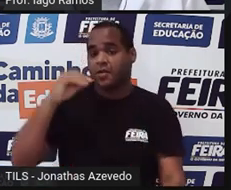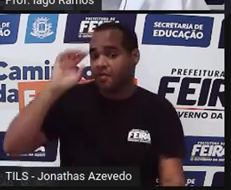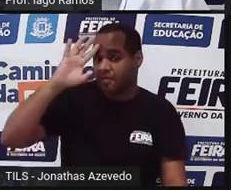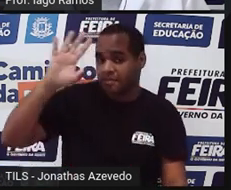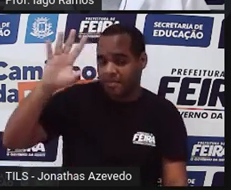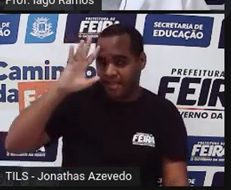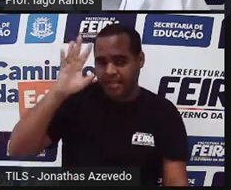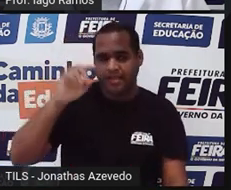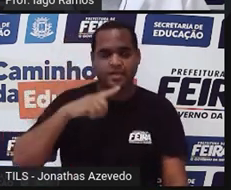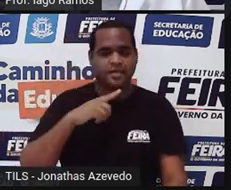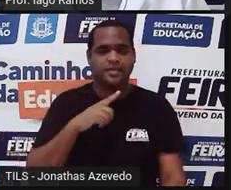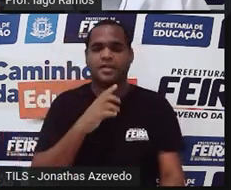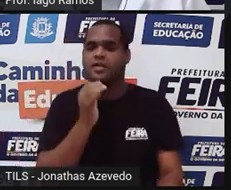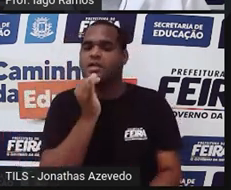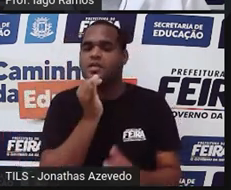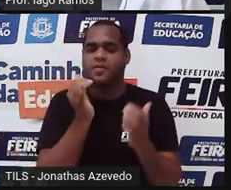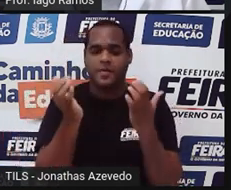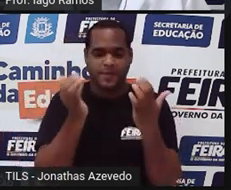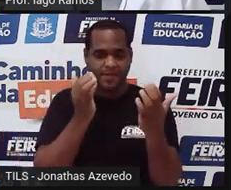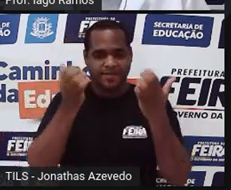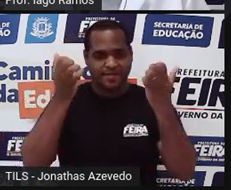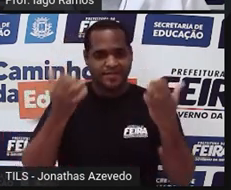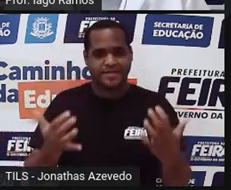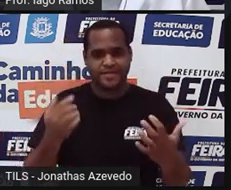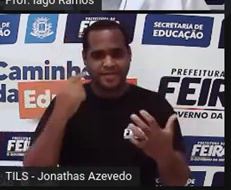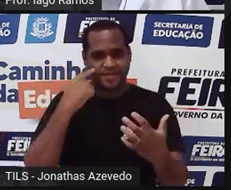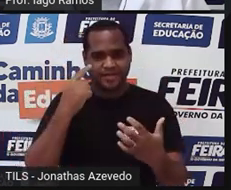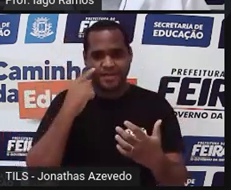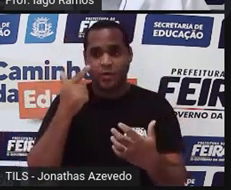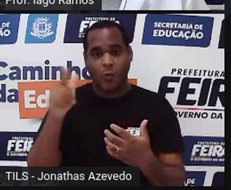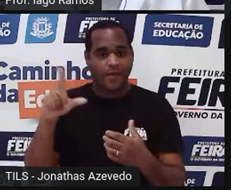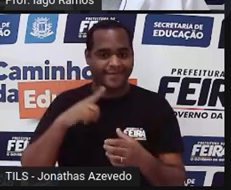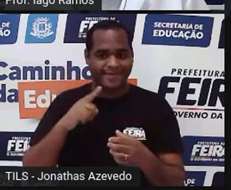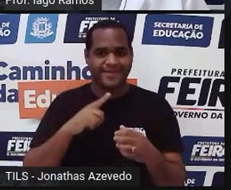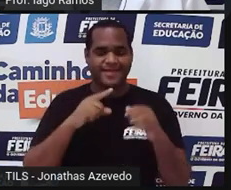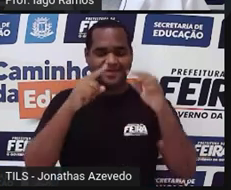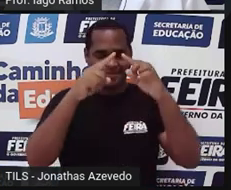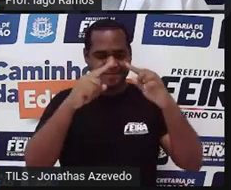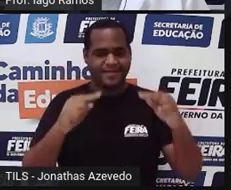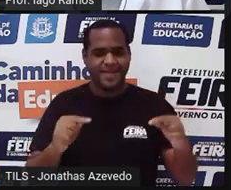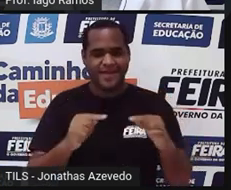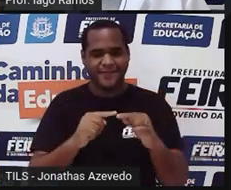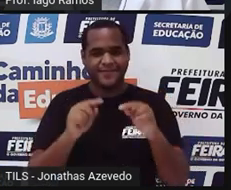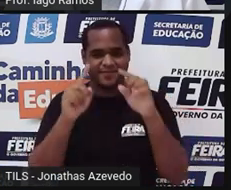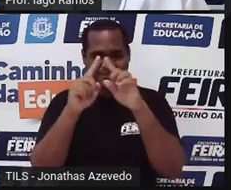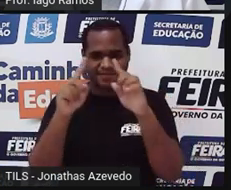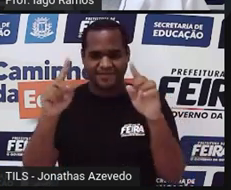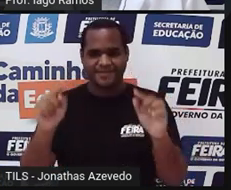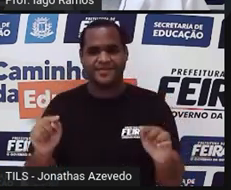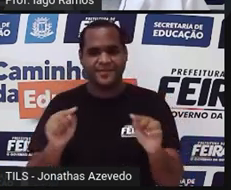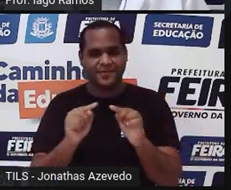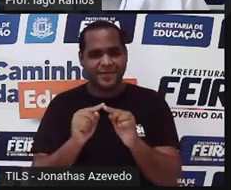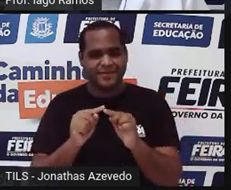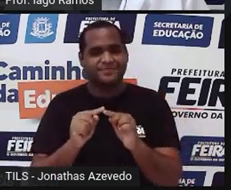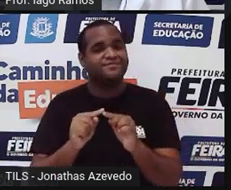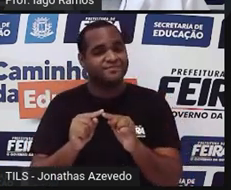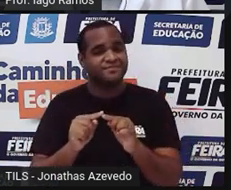Eu vou comparar uma estrutura de um quadrado com de um triângulo. Imagine, então, que você pegou